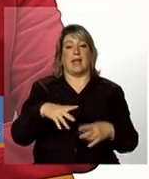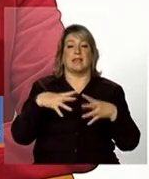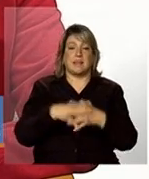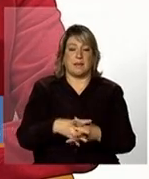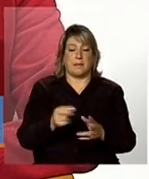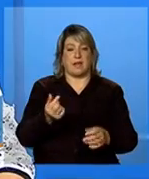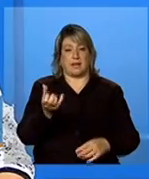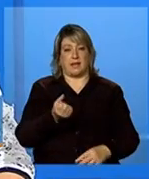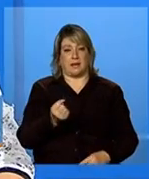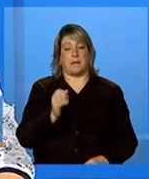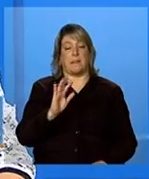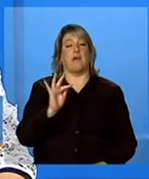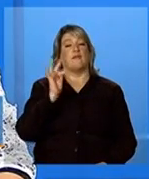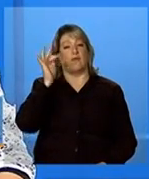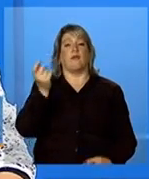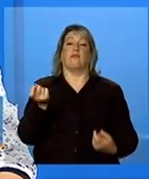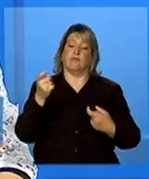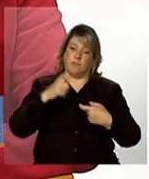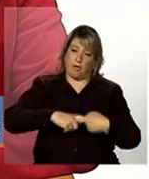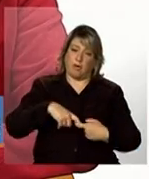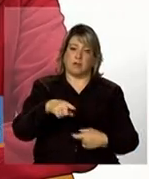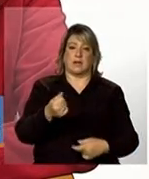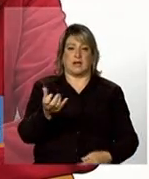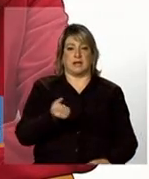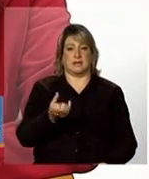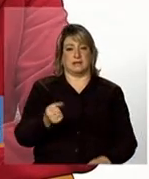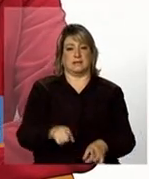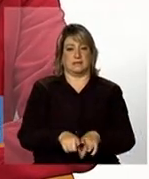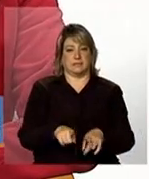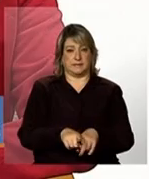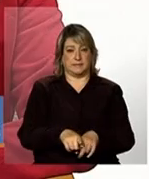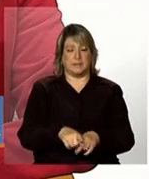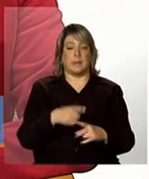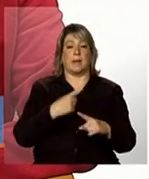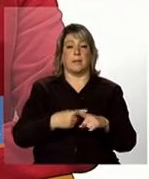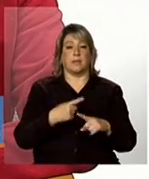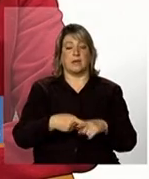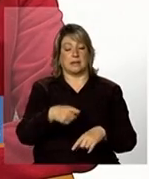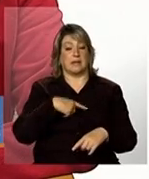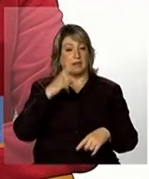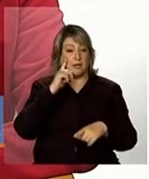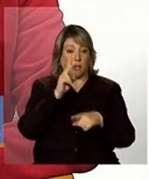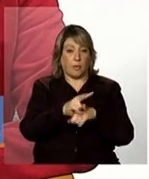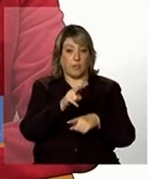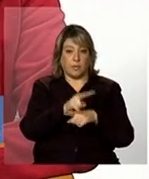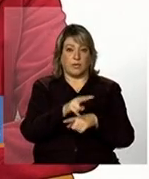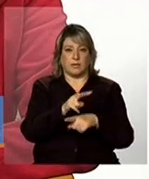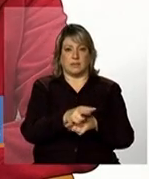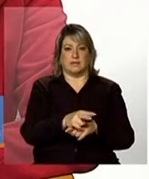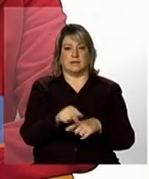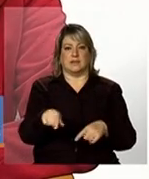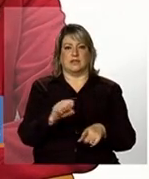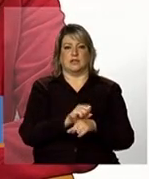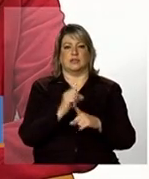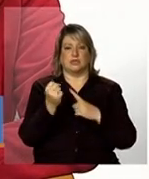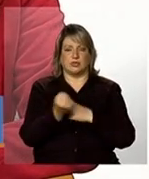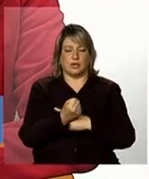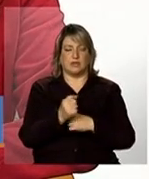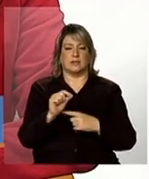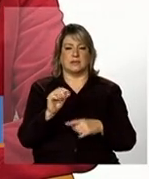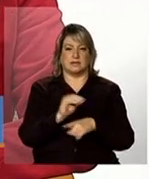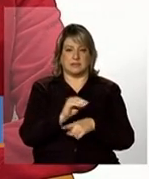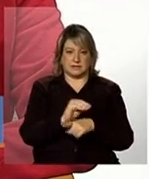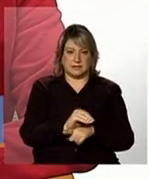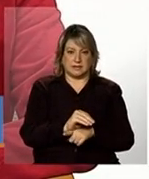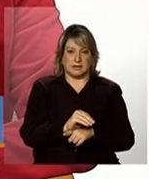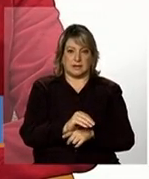ela volta a receber exatamente ela volta a receber pelo fato de ela estar em acompanhamento socioassistencial e a gente quer também garantir